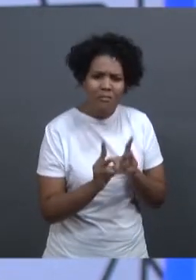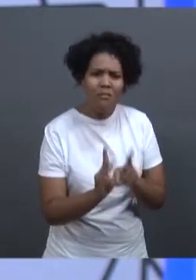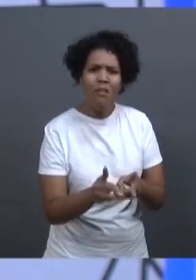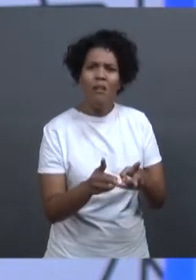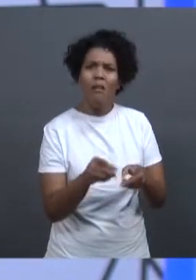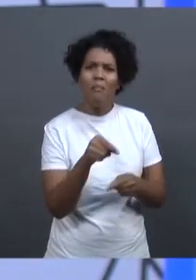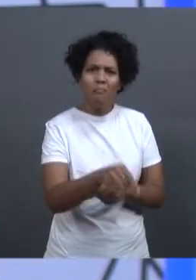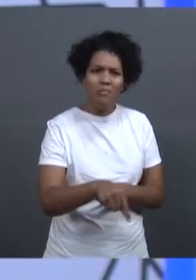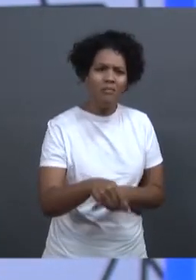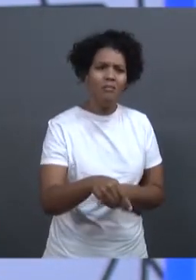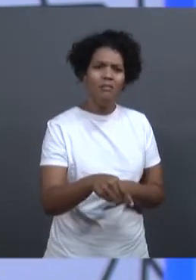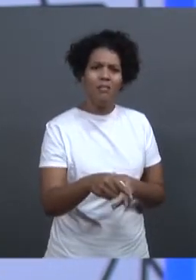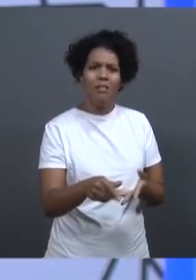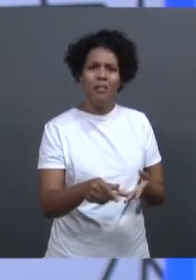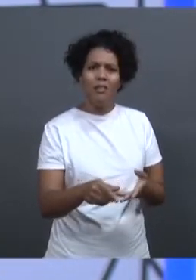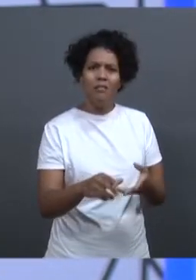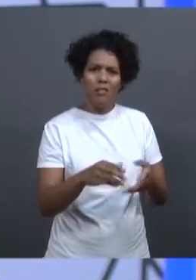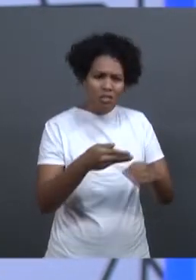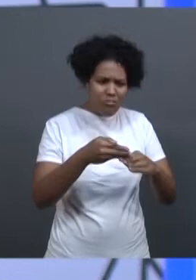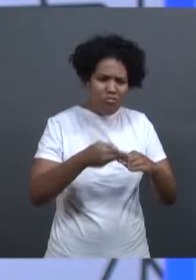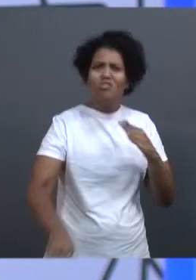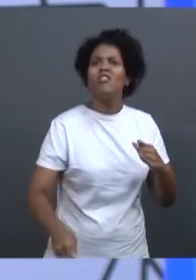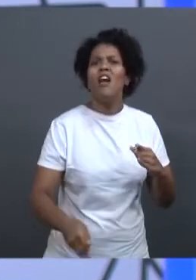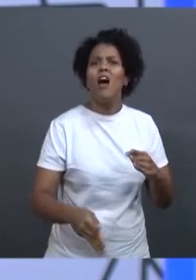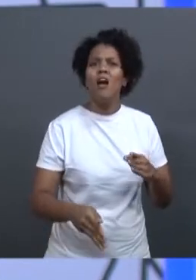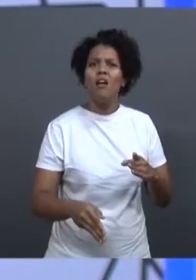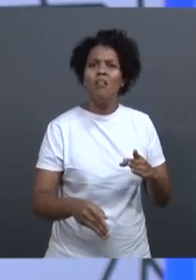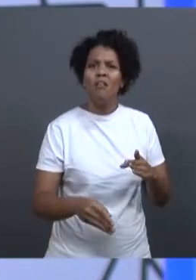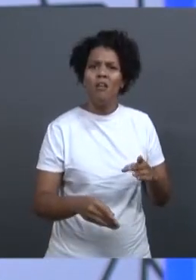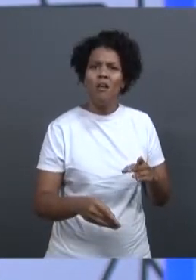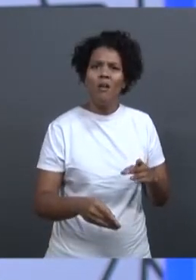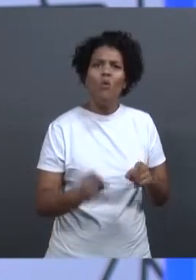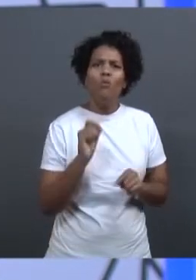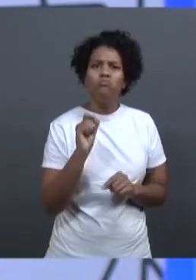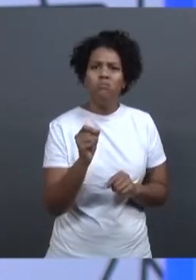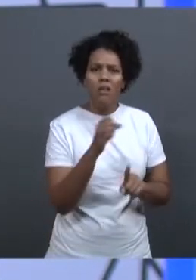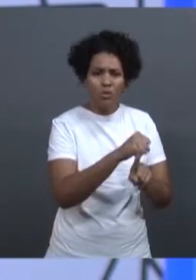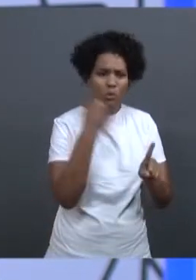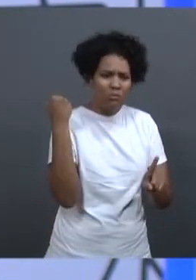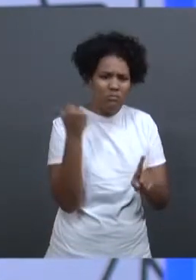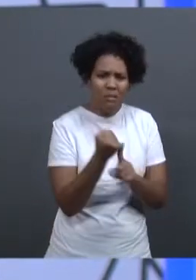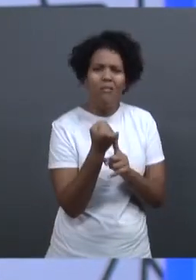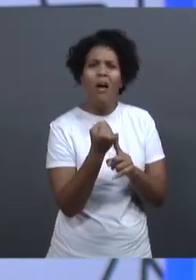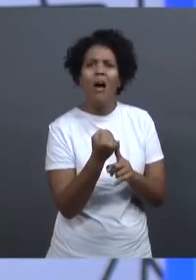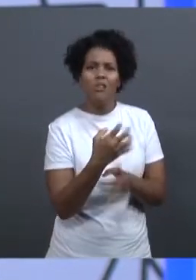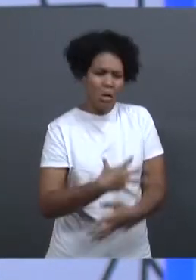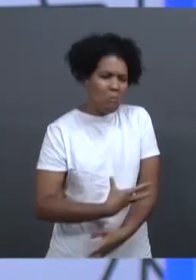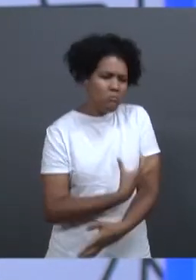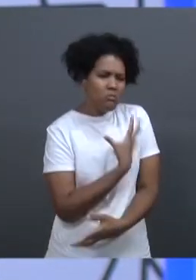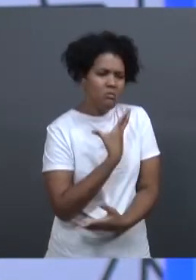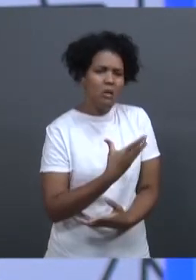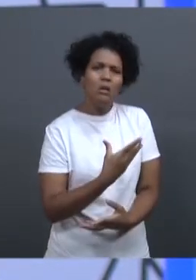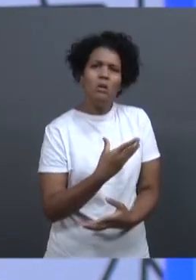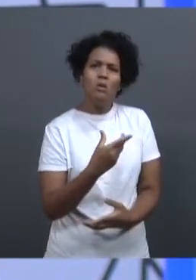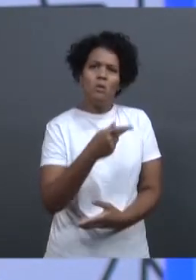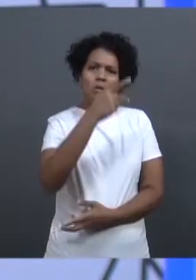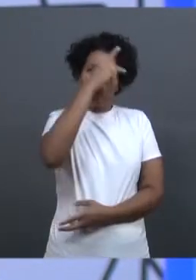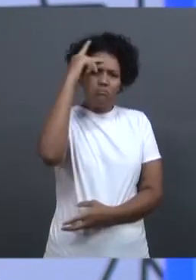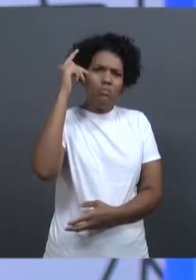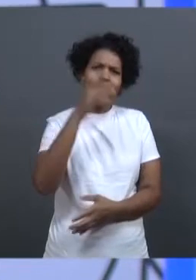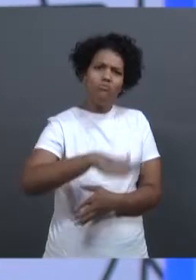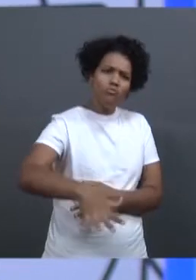e que os nossos, o poder público também tenha esse cuidado na hora de aprovar